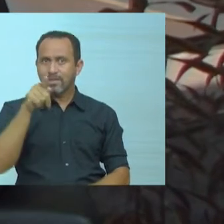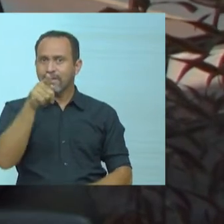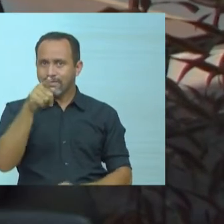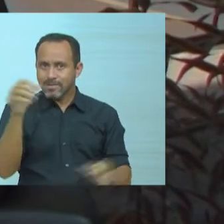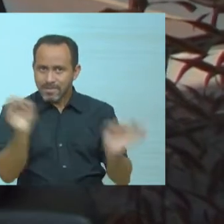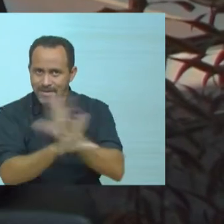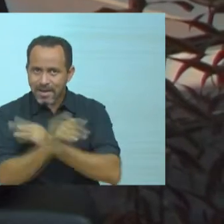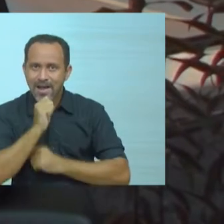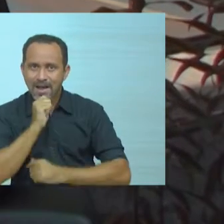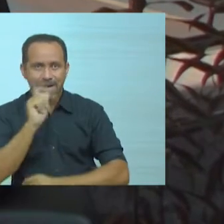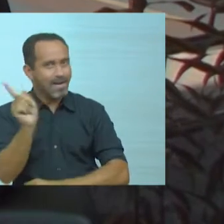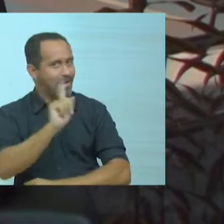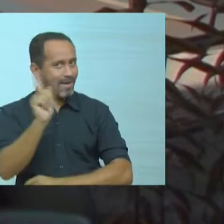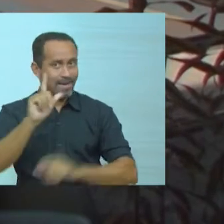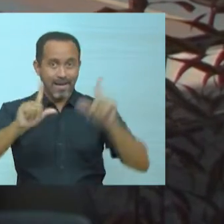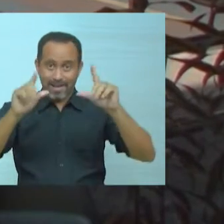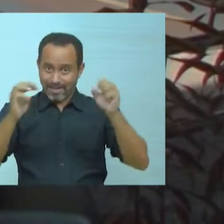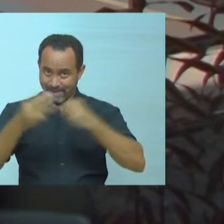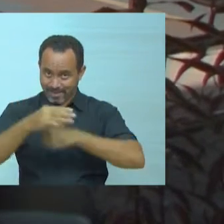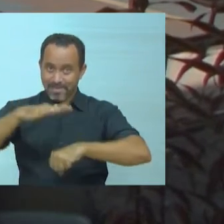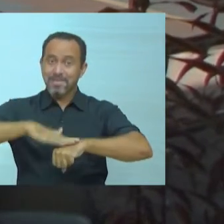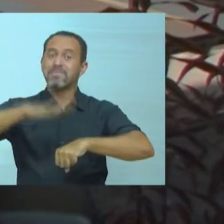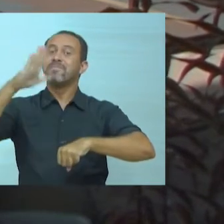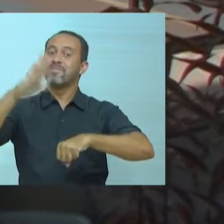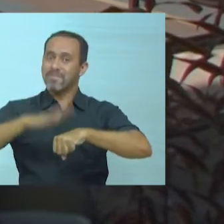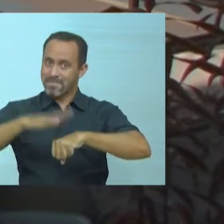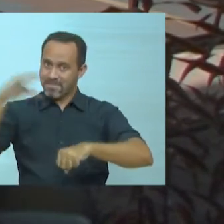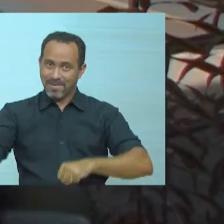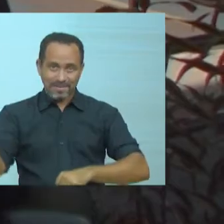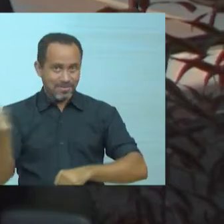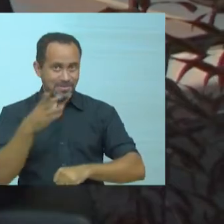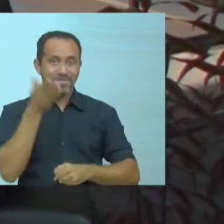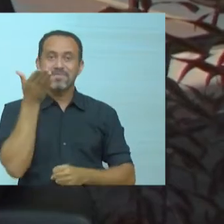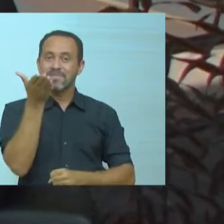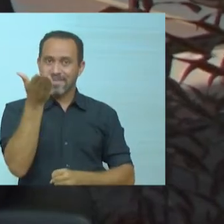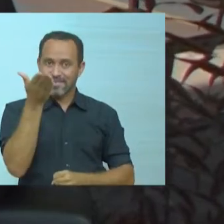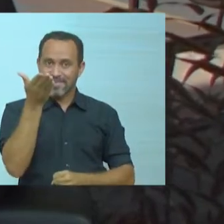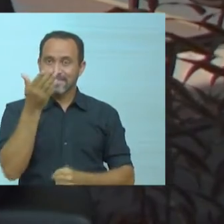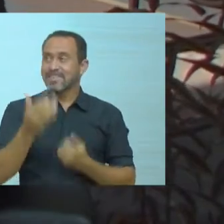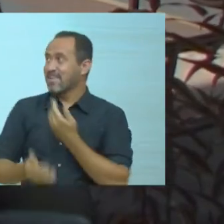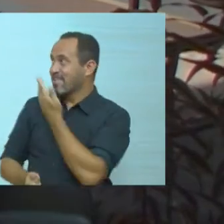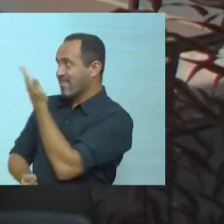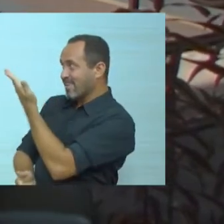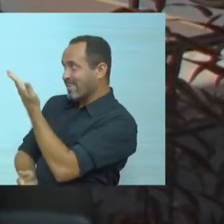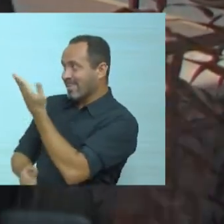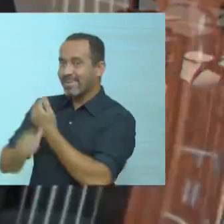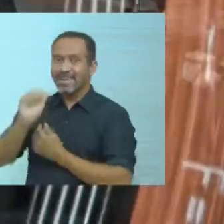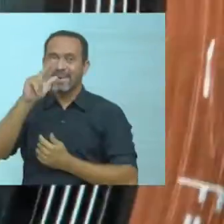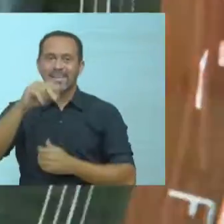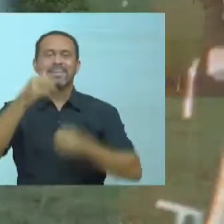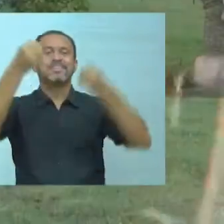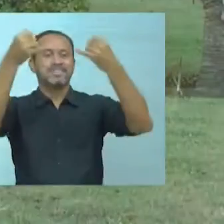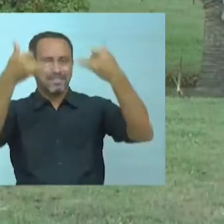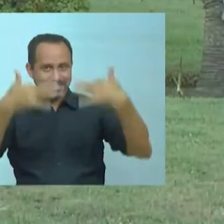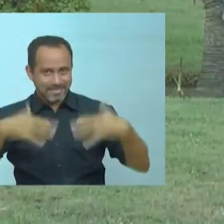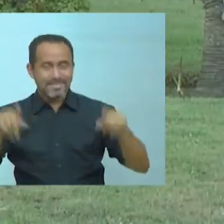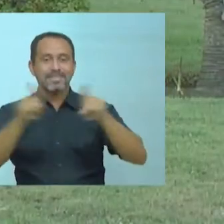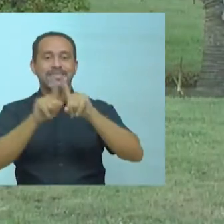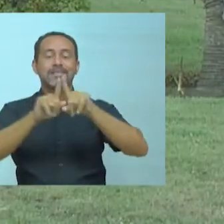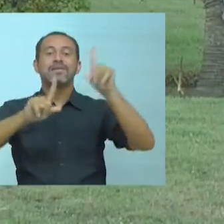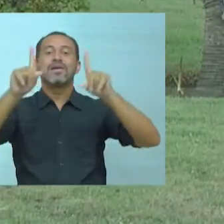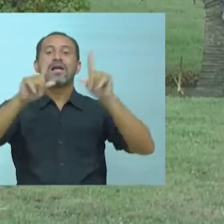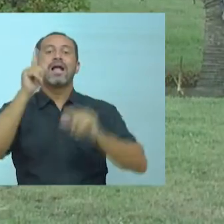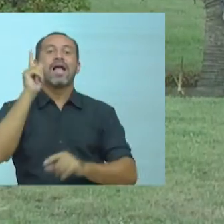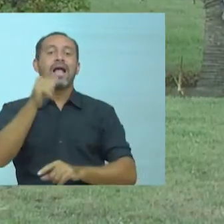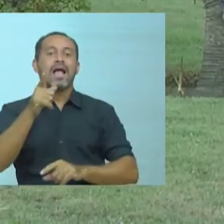vida. E você pensa que acabou? A TV Alese ainda traz mais novidade para você. Conta aí, Aline. Conto sim!